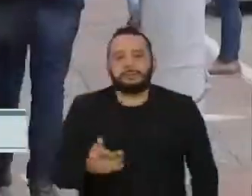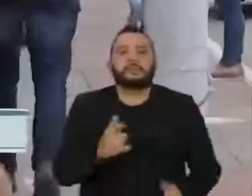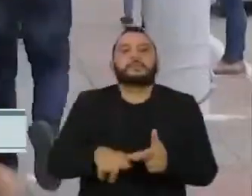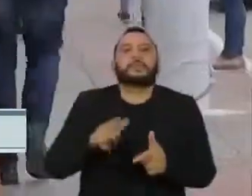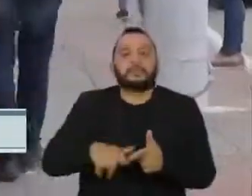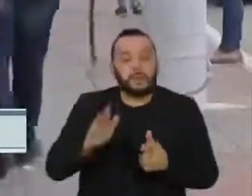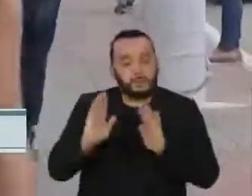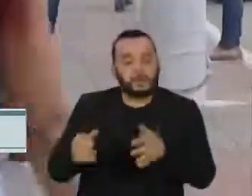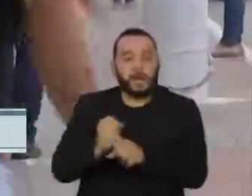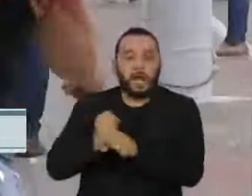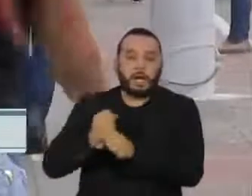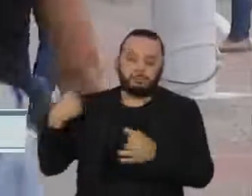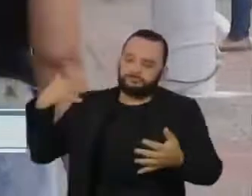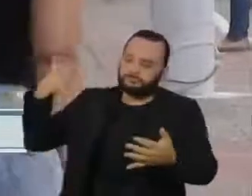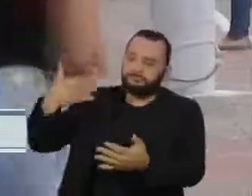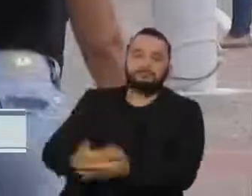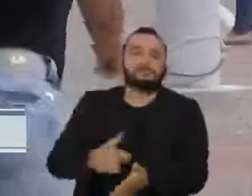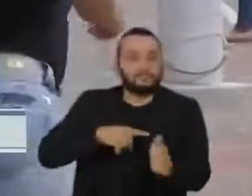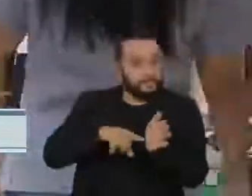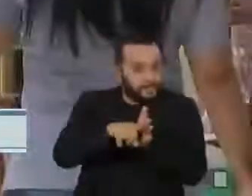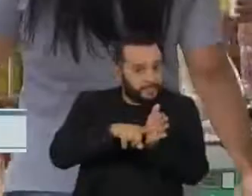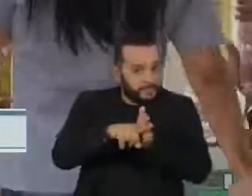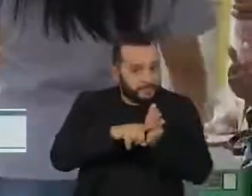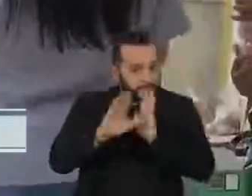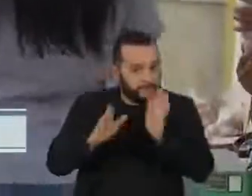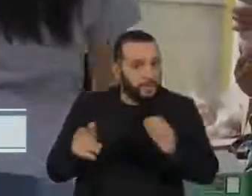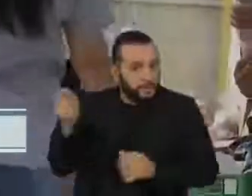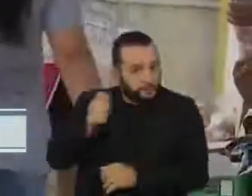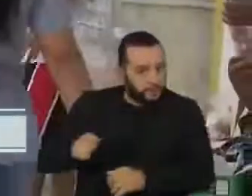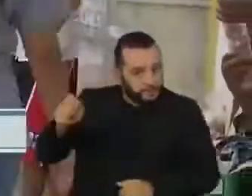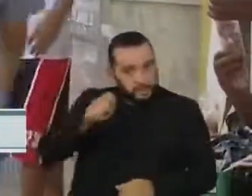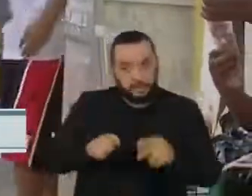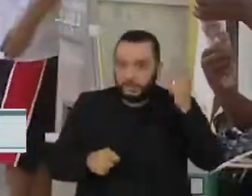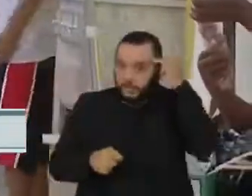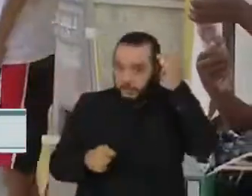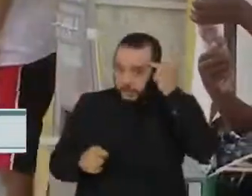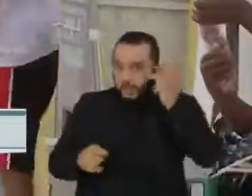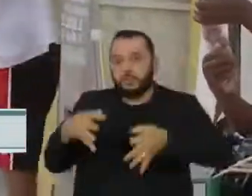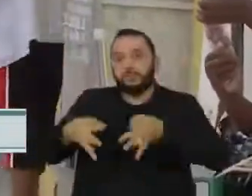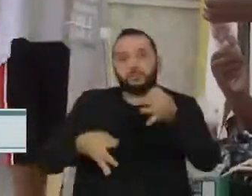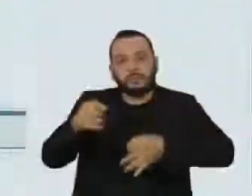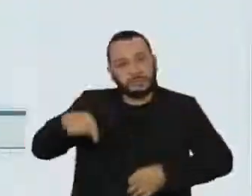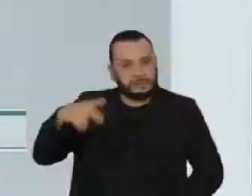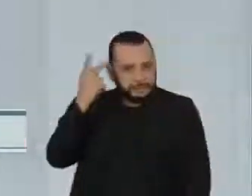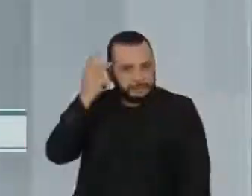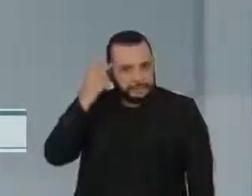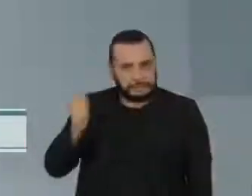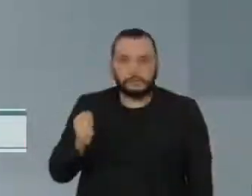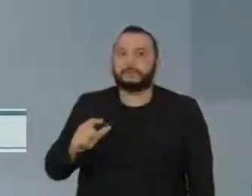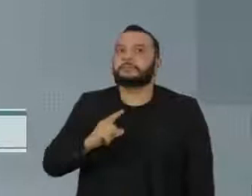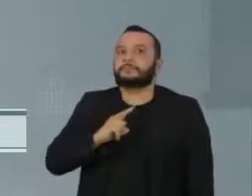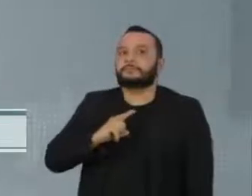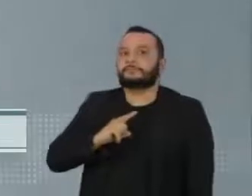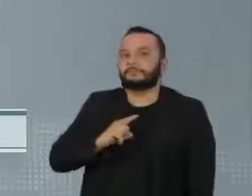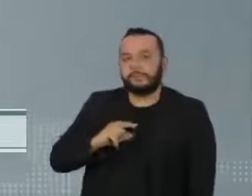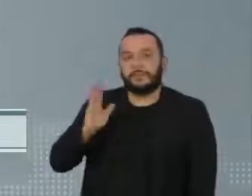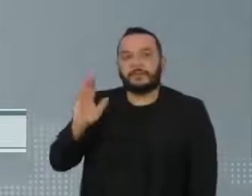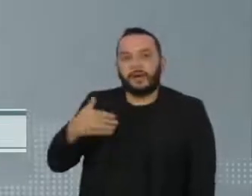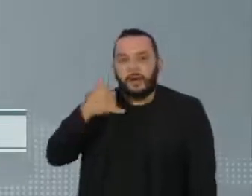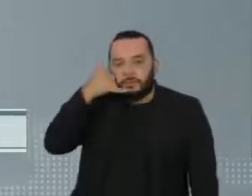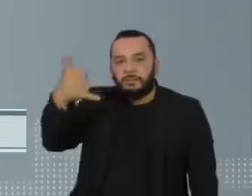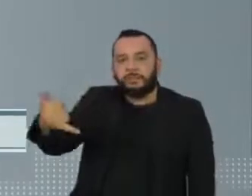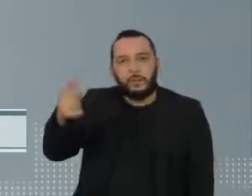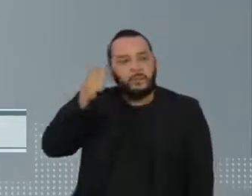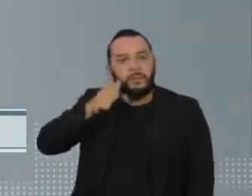últimos anos, segundo pesquisa encomendada pela Associação Paulista dos Magistrados. Foram ouvidas por telefone